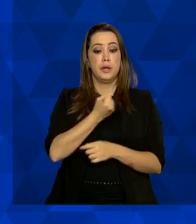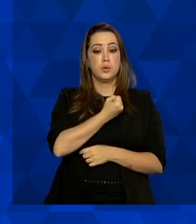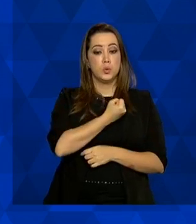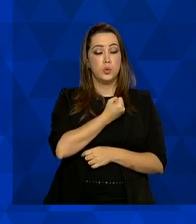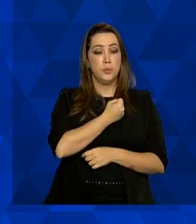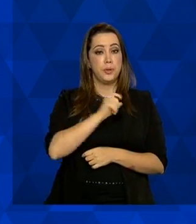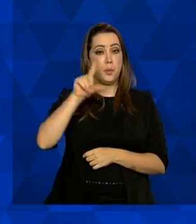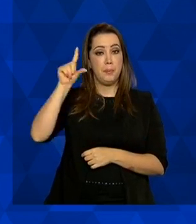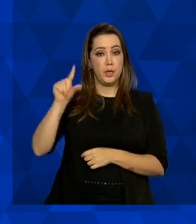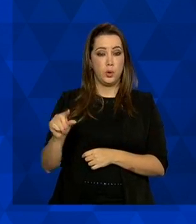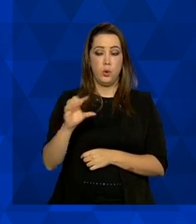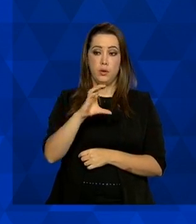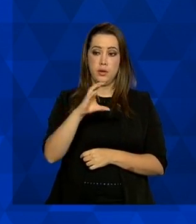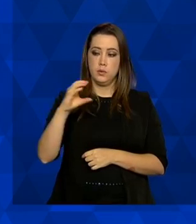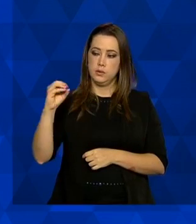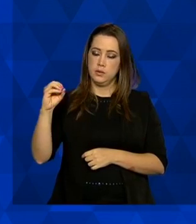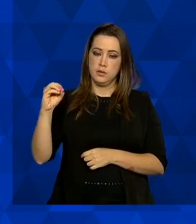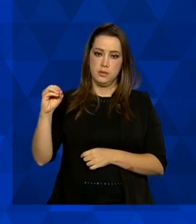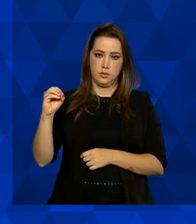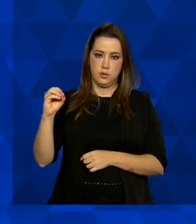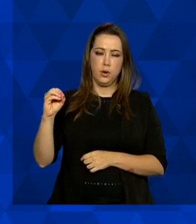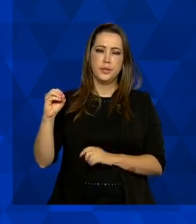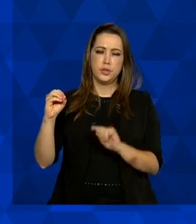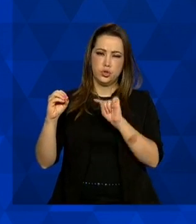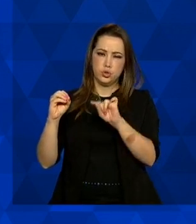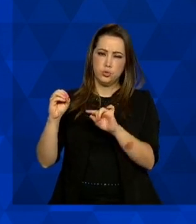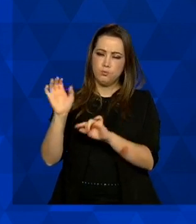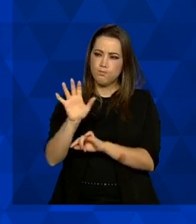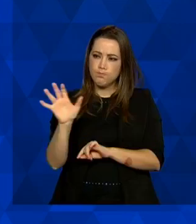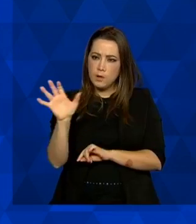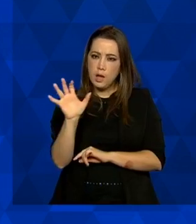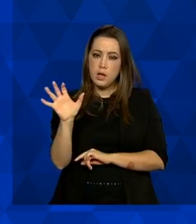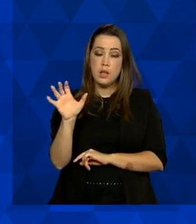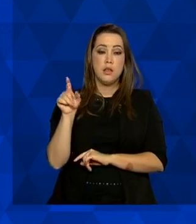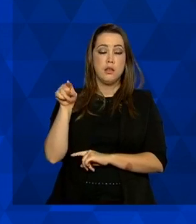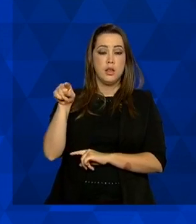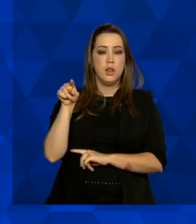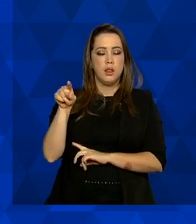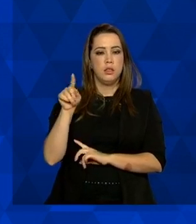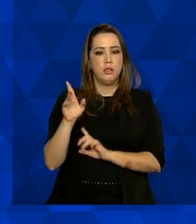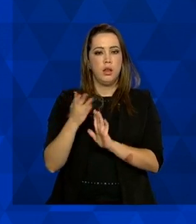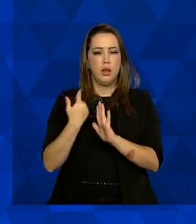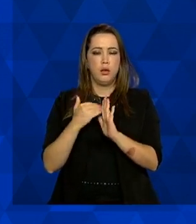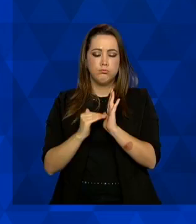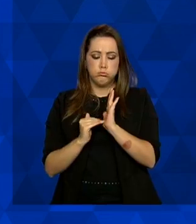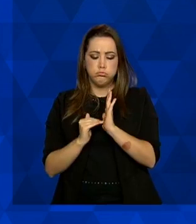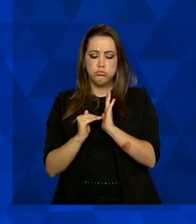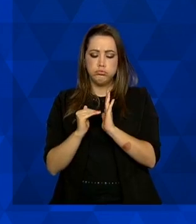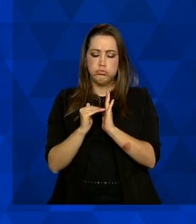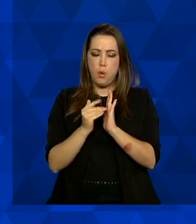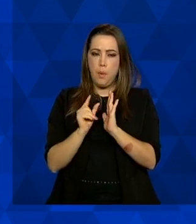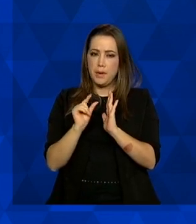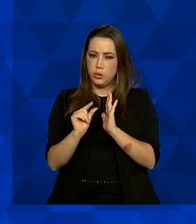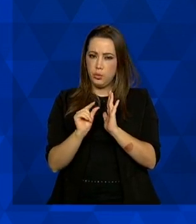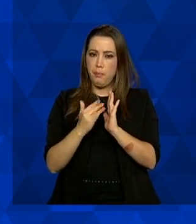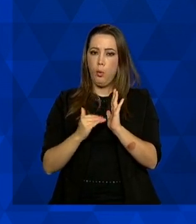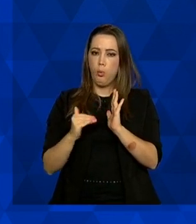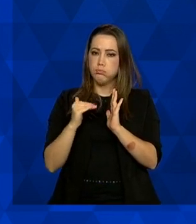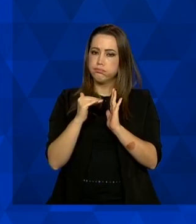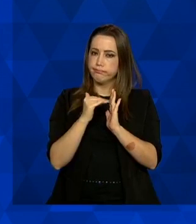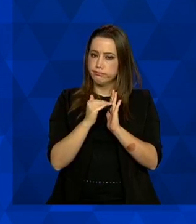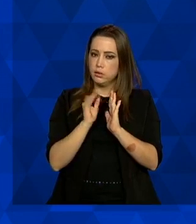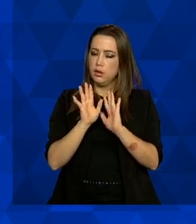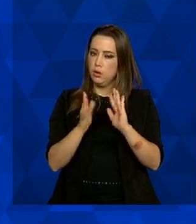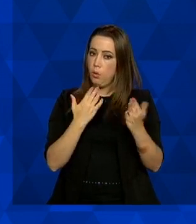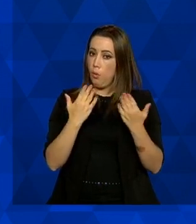incidências do Brasil, a região centro-oeste, você tem um pequeno aumento nas semanas, mas ainda pouco expressivo